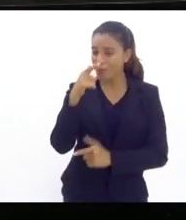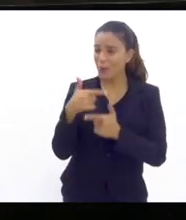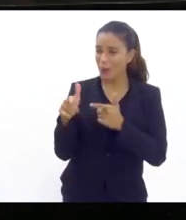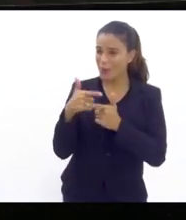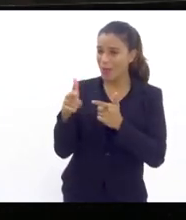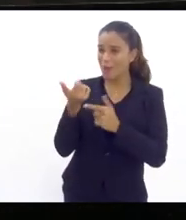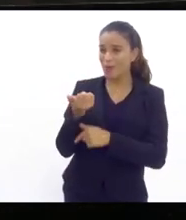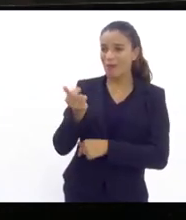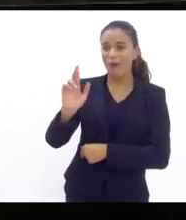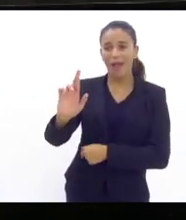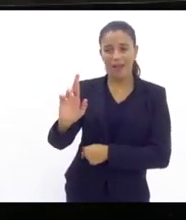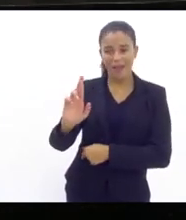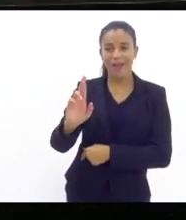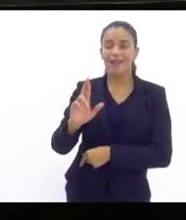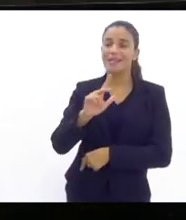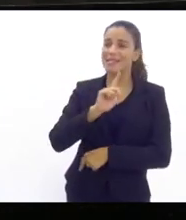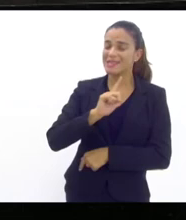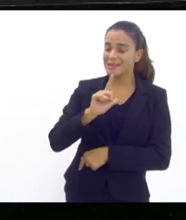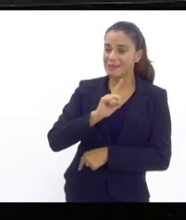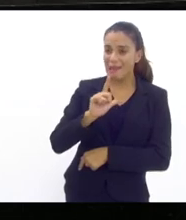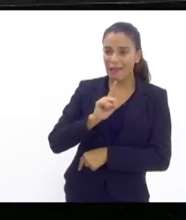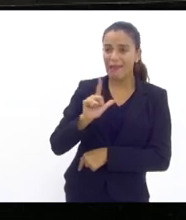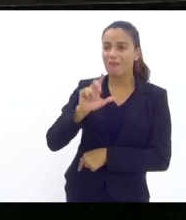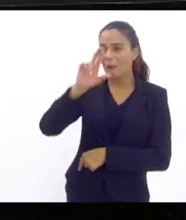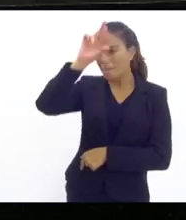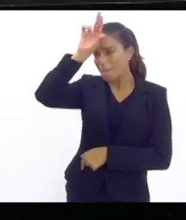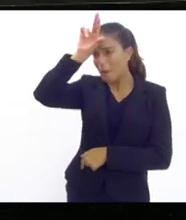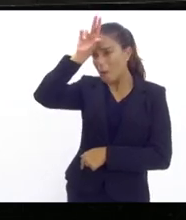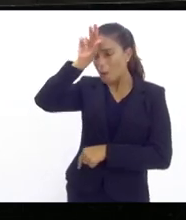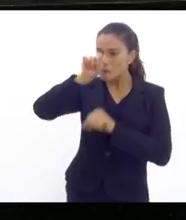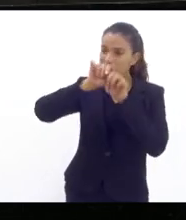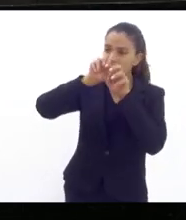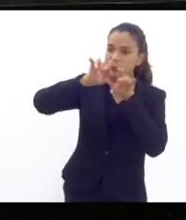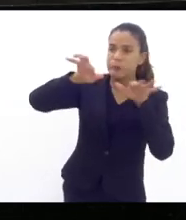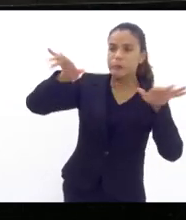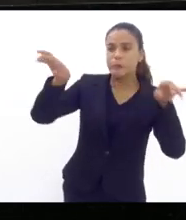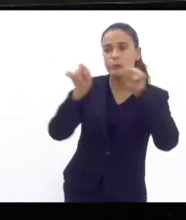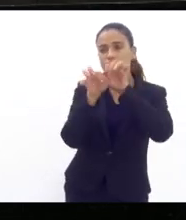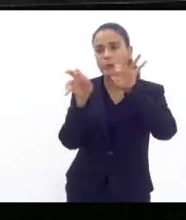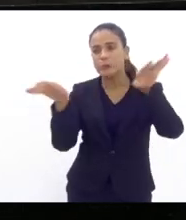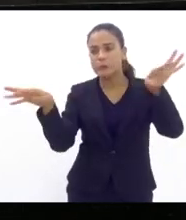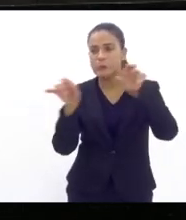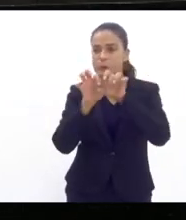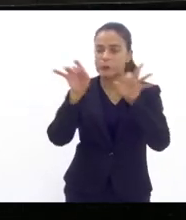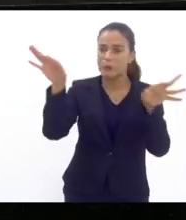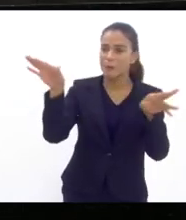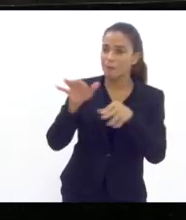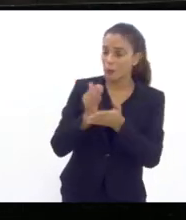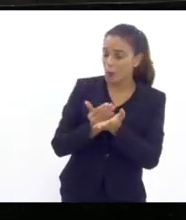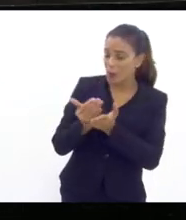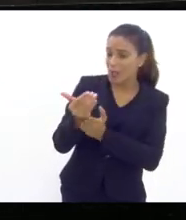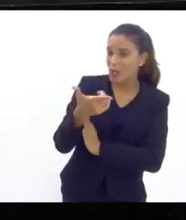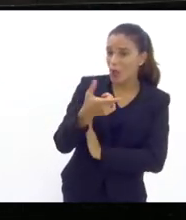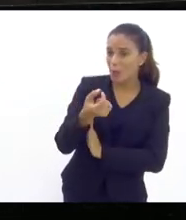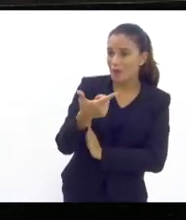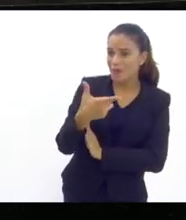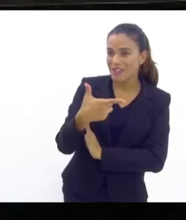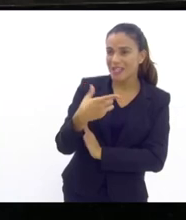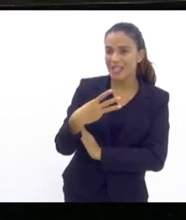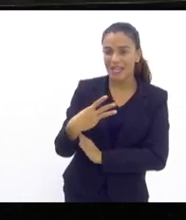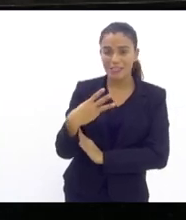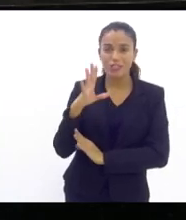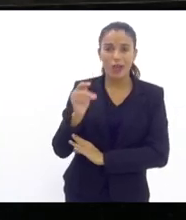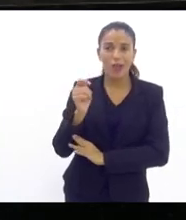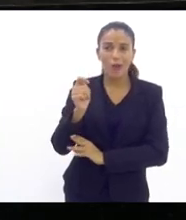teve uma infestação de moscas no início de 2023 onde já se vai